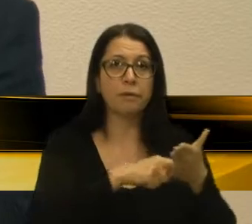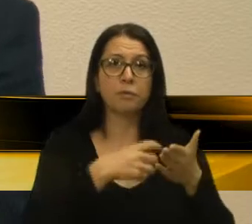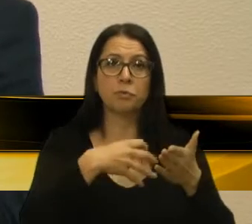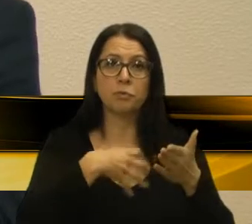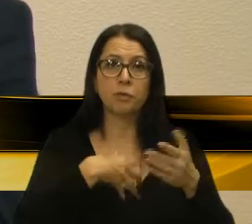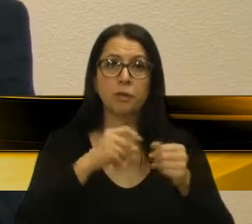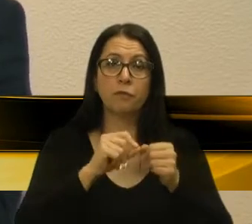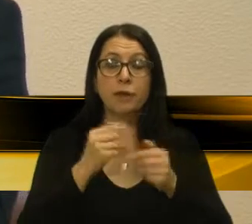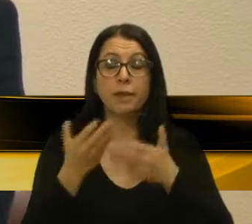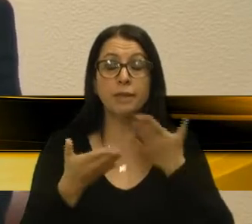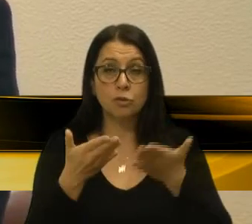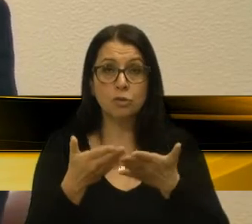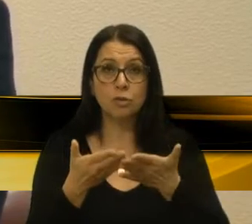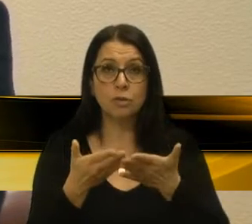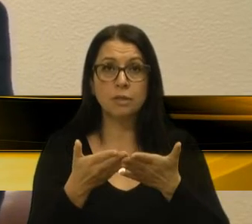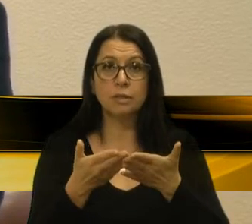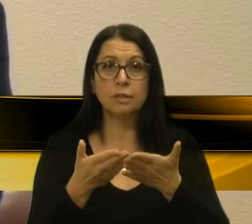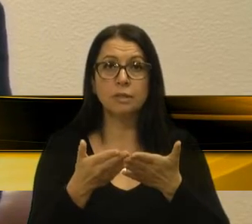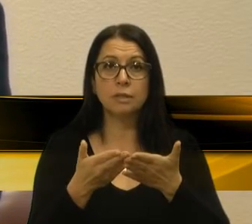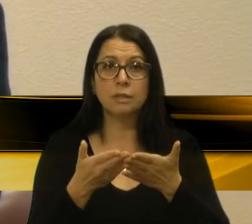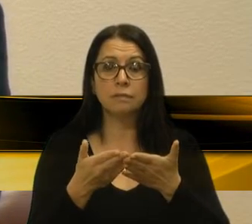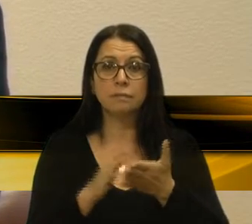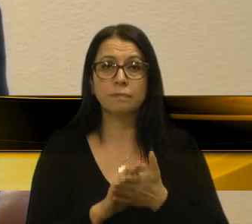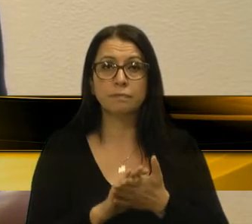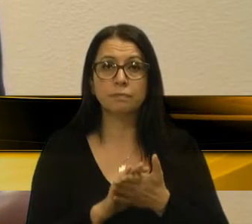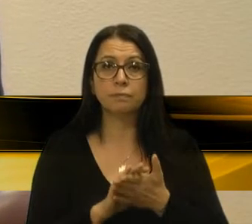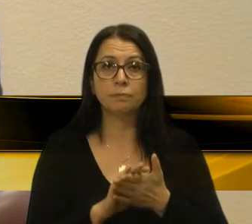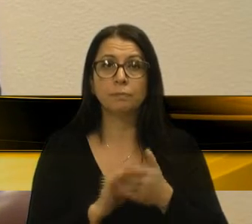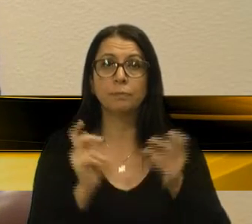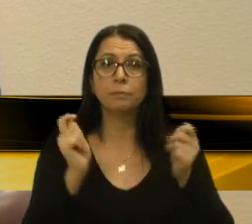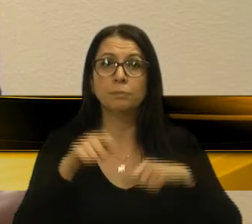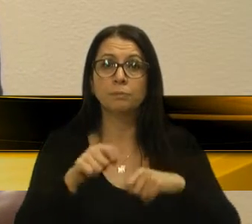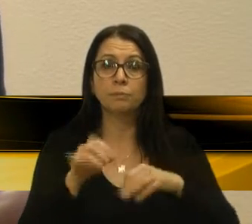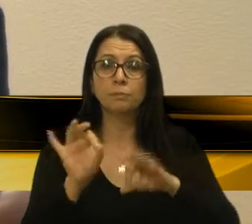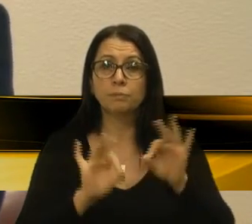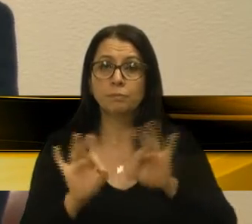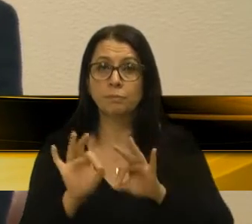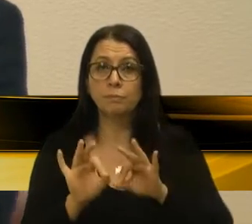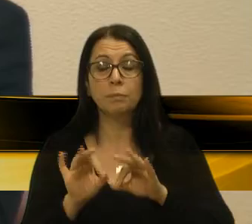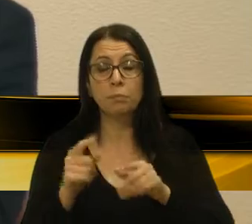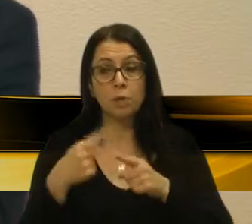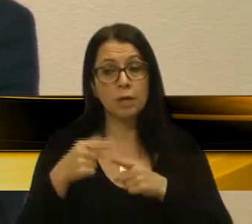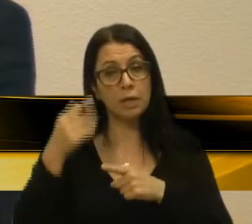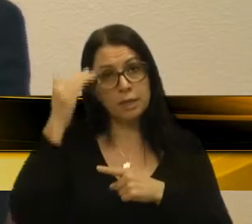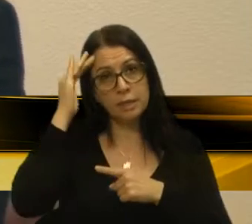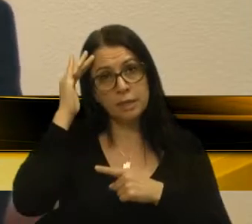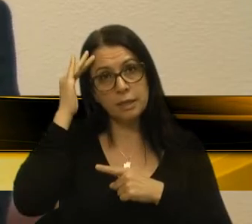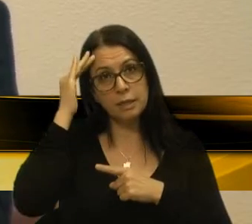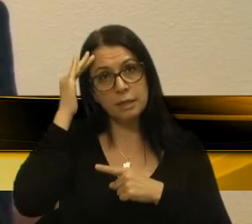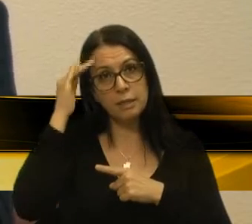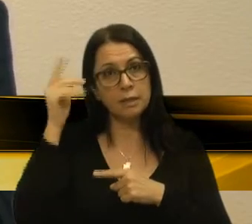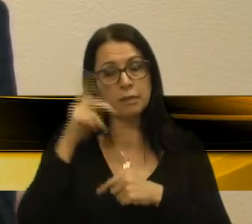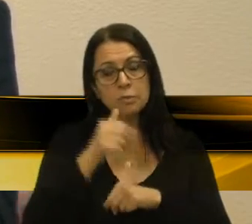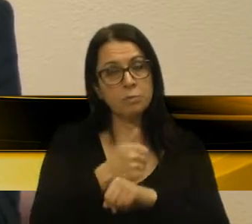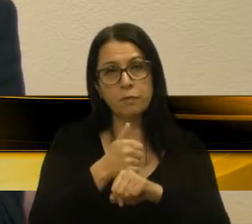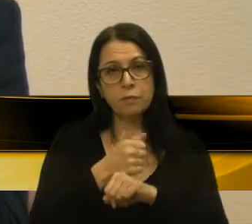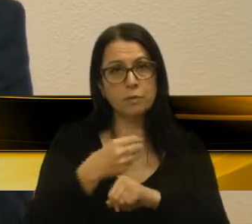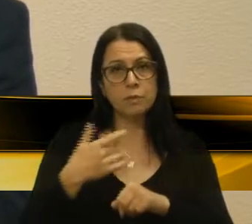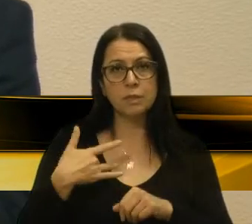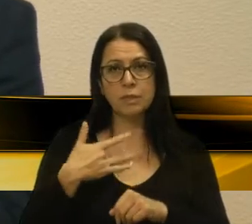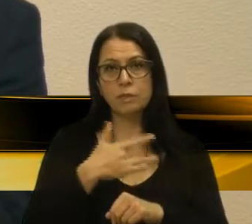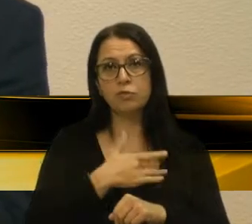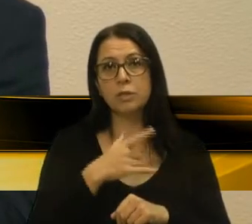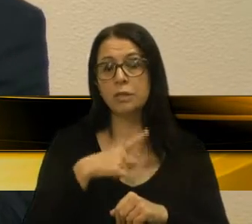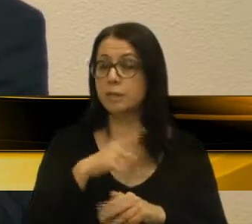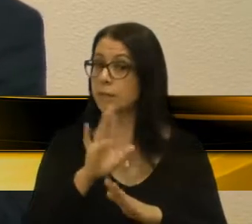com que ela foi atendida, eles sejam se possível corrigidos porque ele entende, mesmo sem ser profissional da área de saúde, que